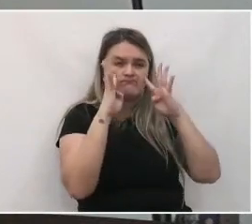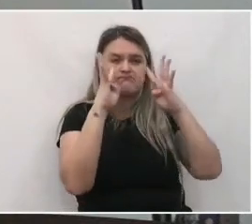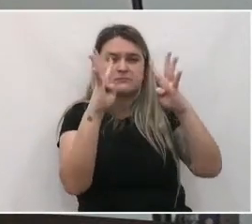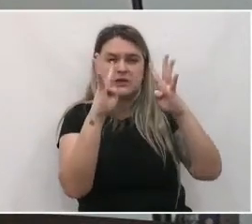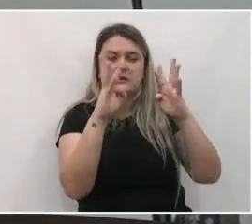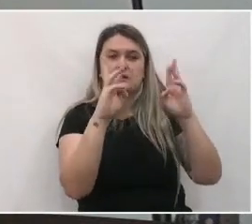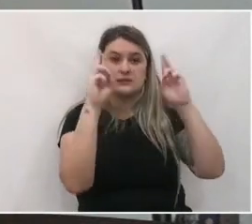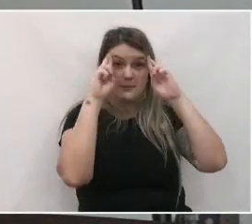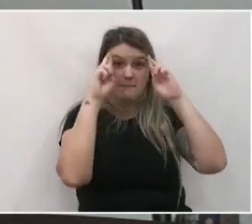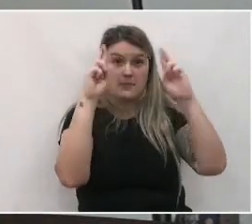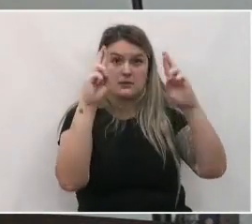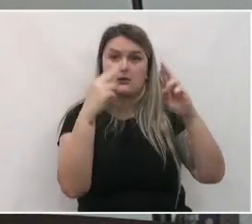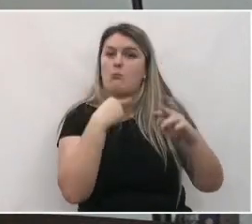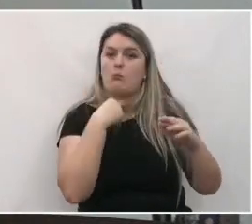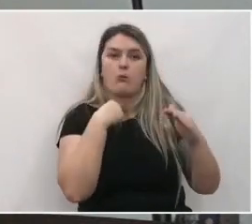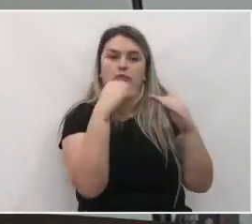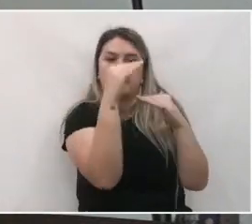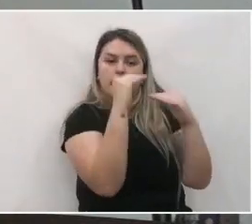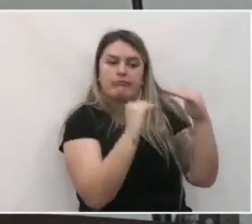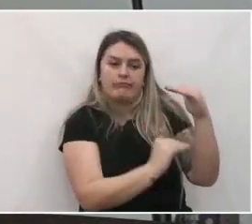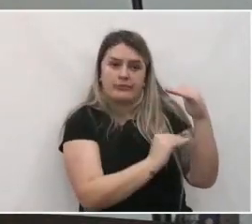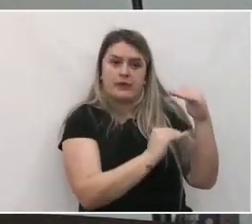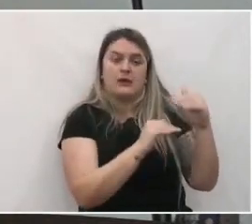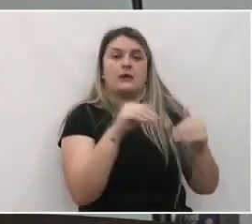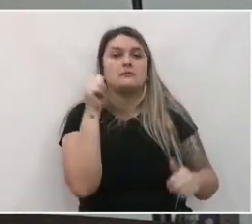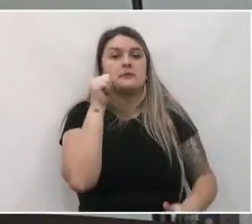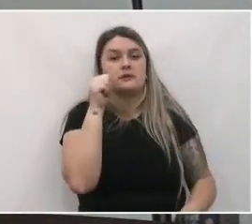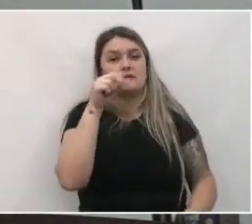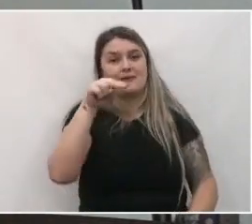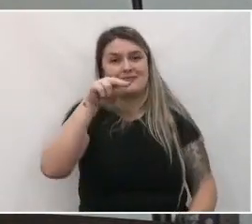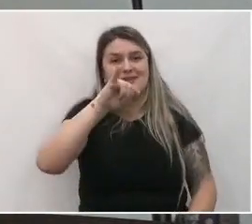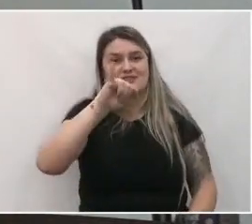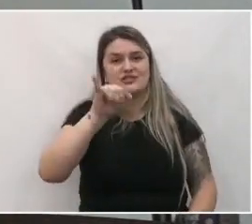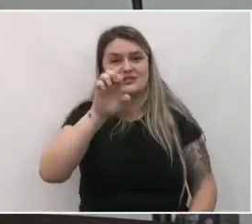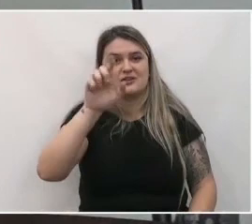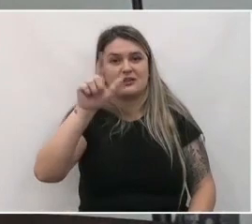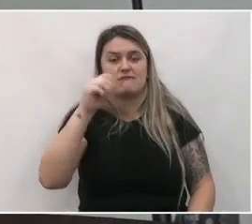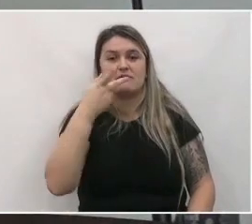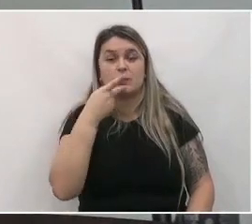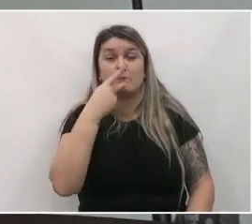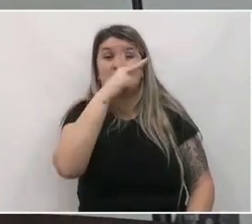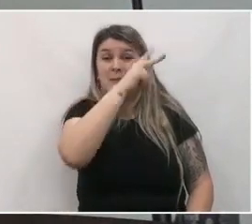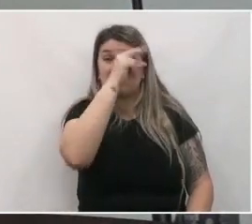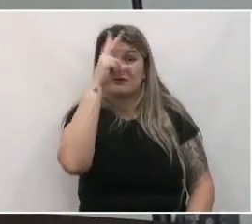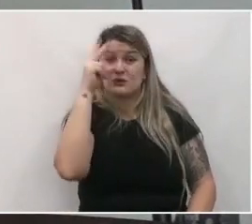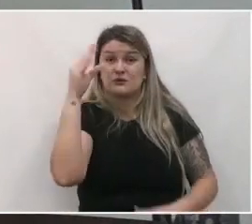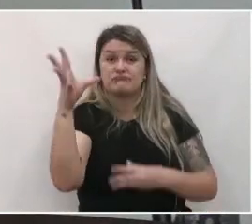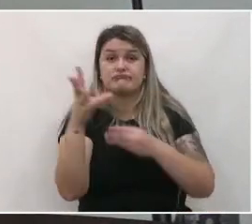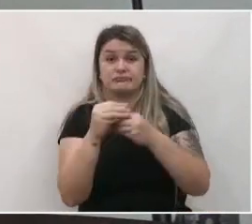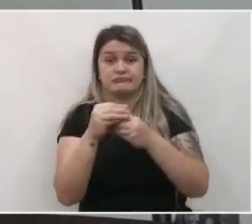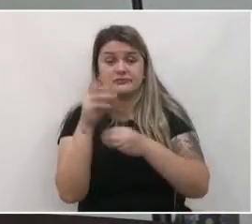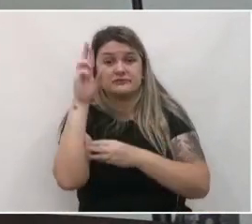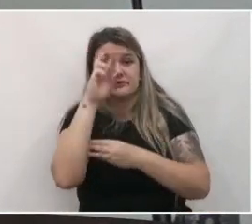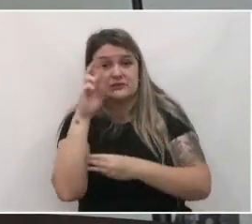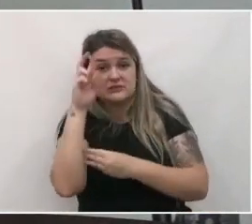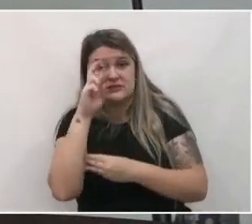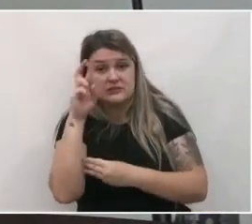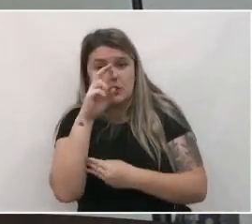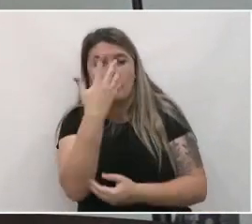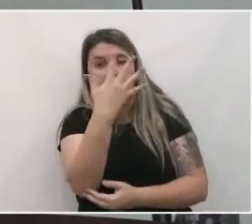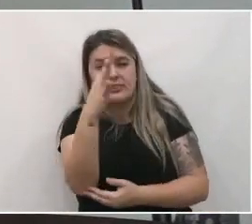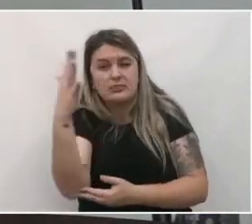sobrepor. E a Nágela falou, a prefeitura está vinculada à fiscalização dos órgãos ambientais,